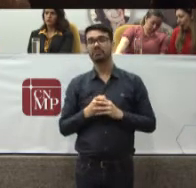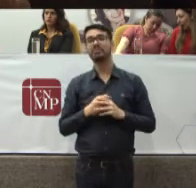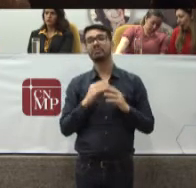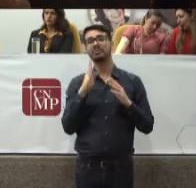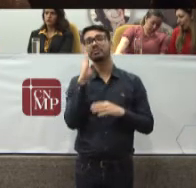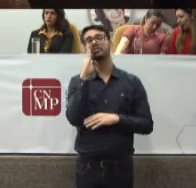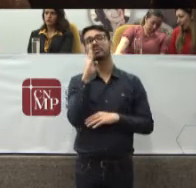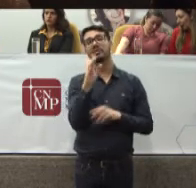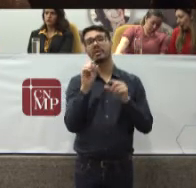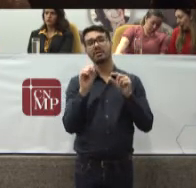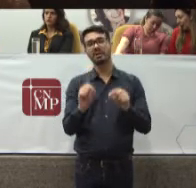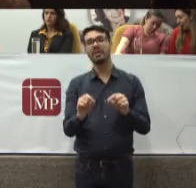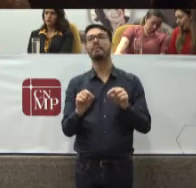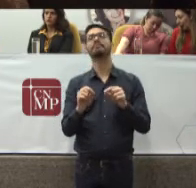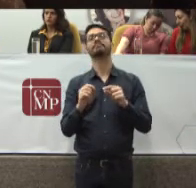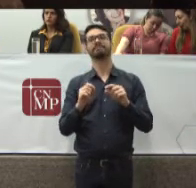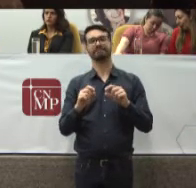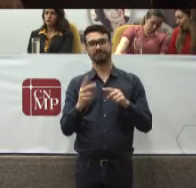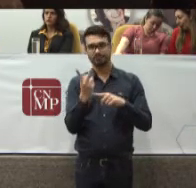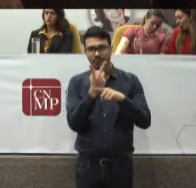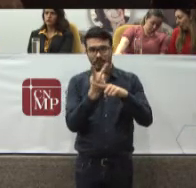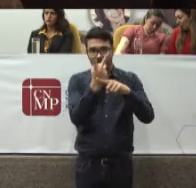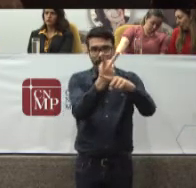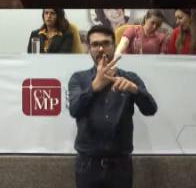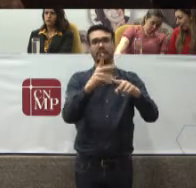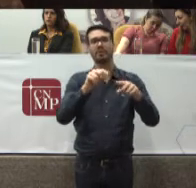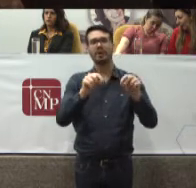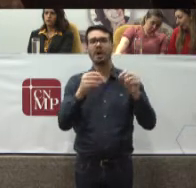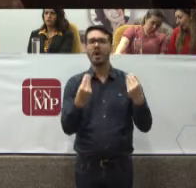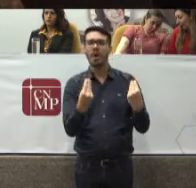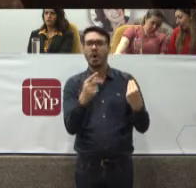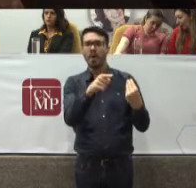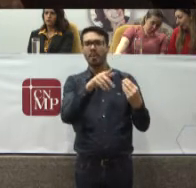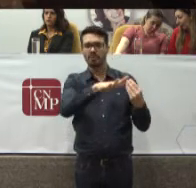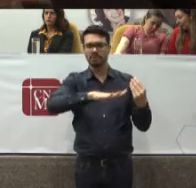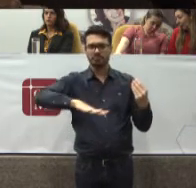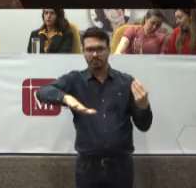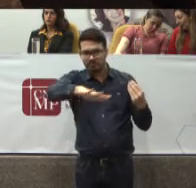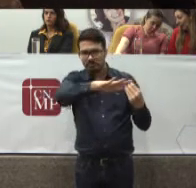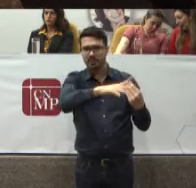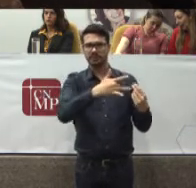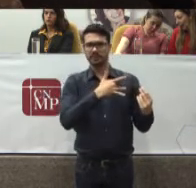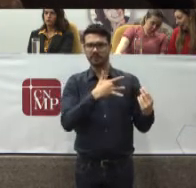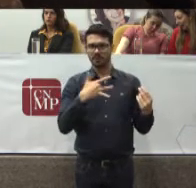Buscar O trato Da questão Da saúde Por todas As nações